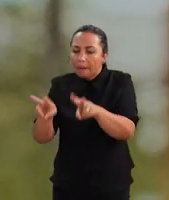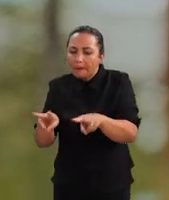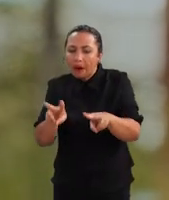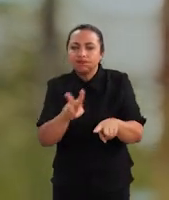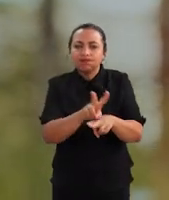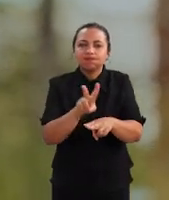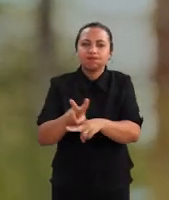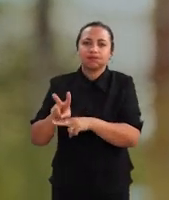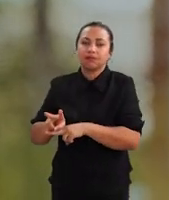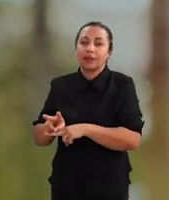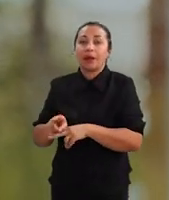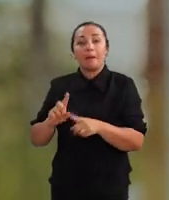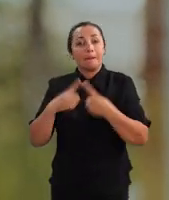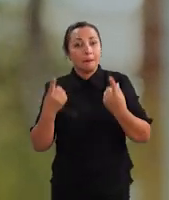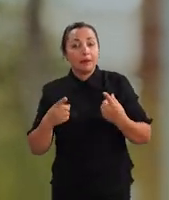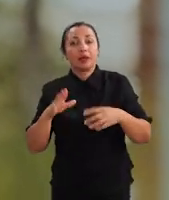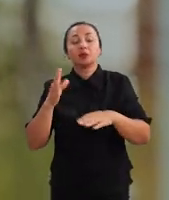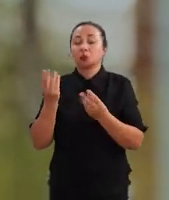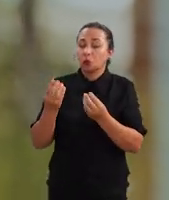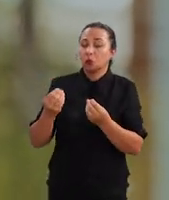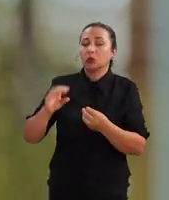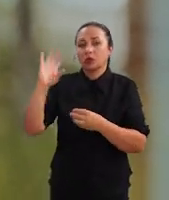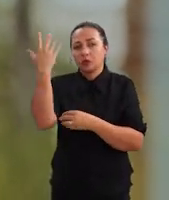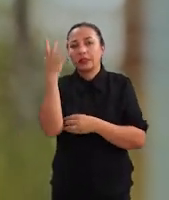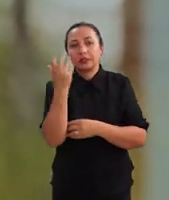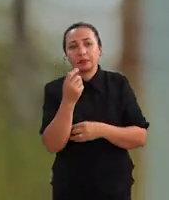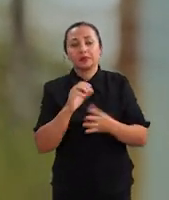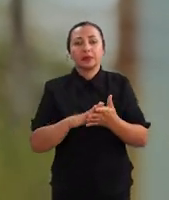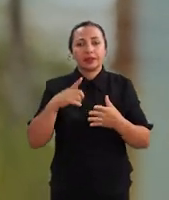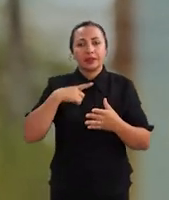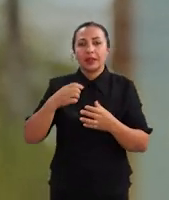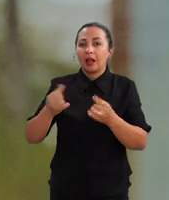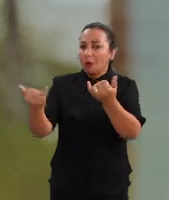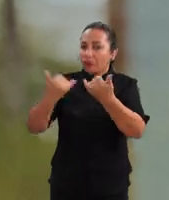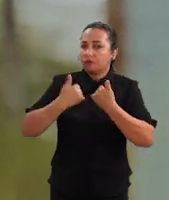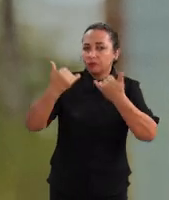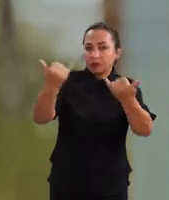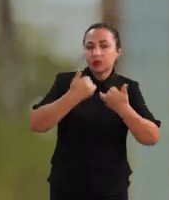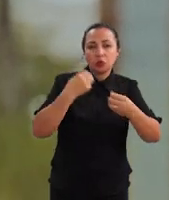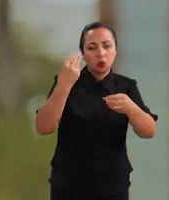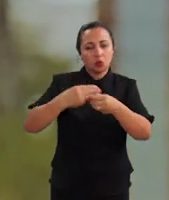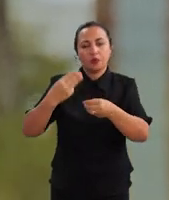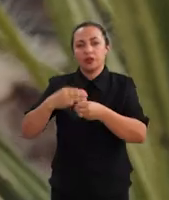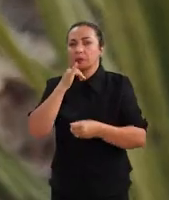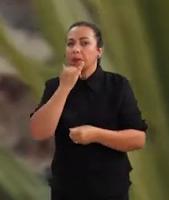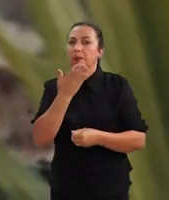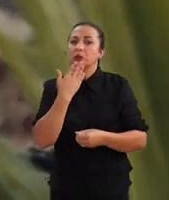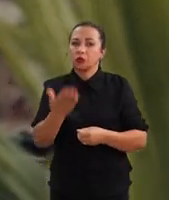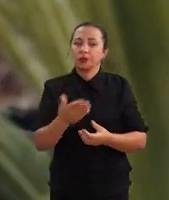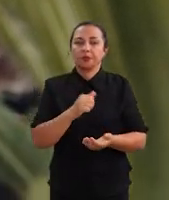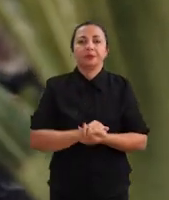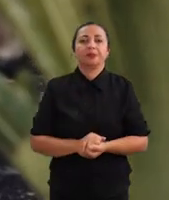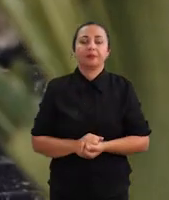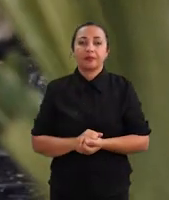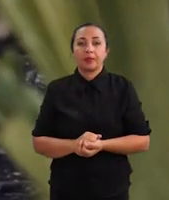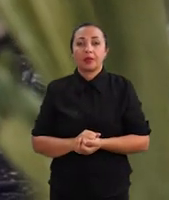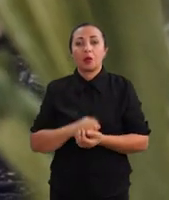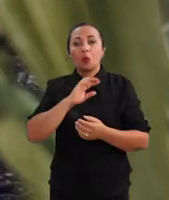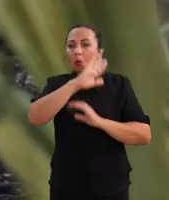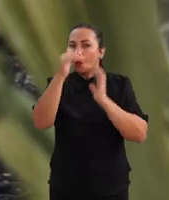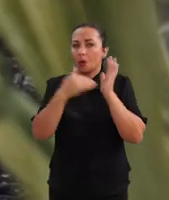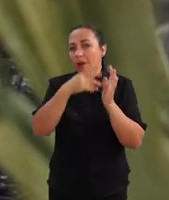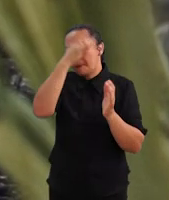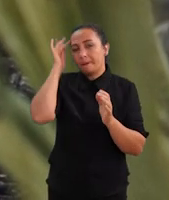em loco essa situação. Mas na maioria dos casos, as solicitações chegam através dos municípios. O que é unânime na opinião de